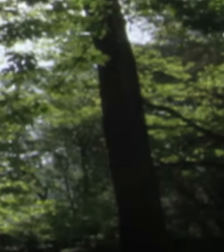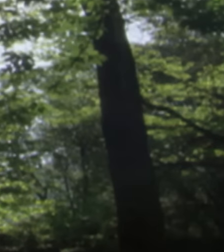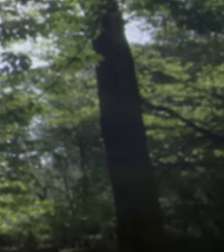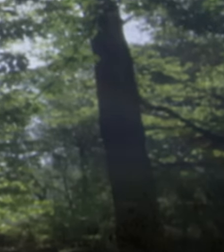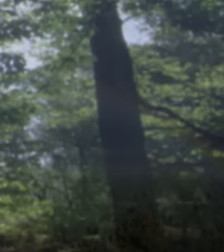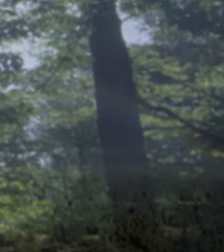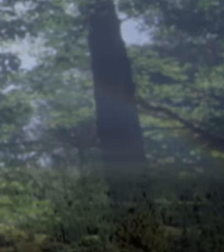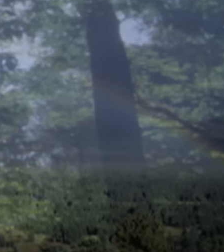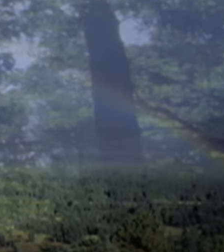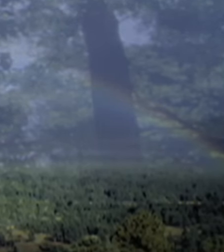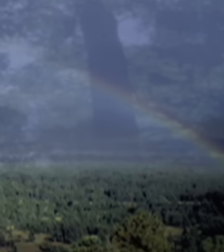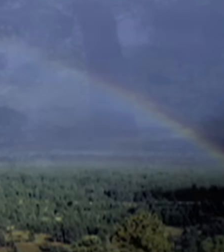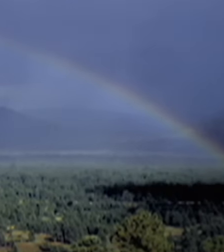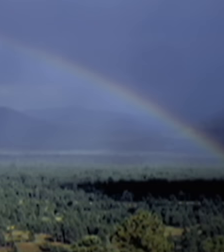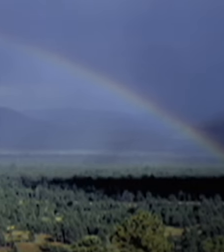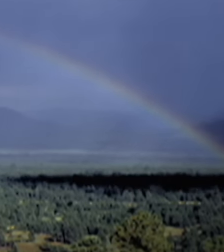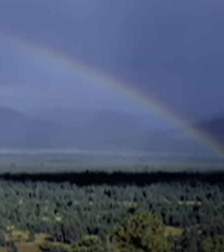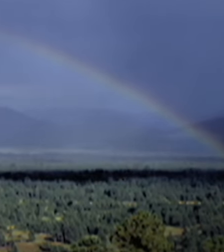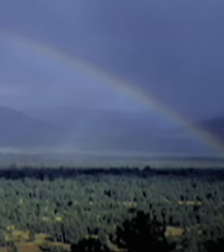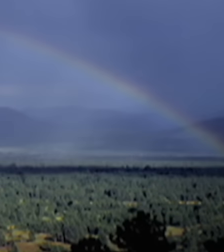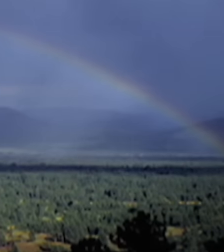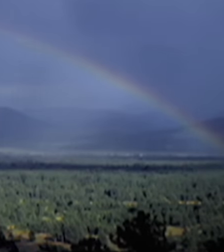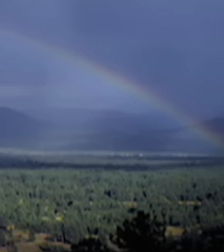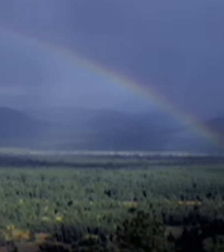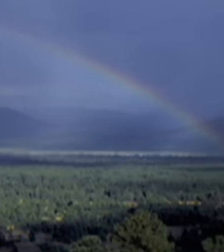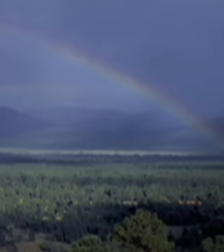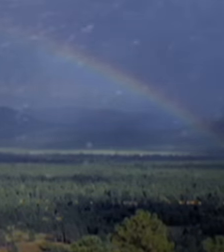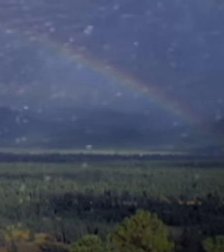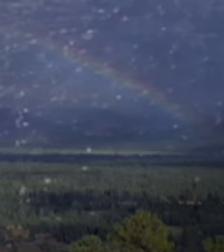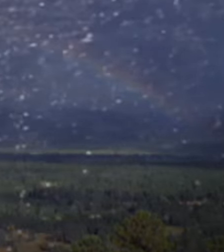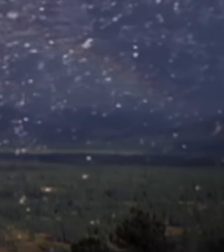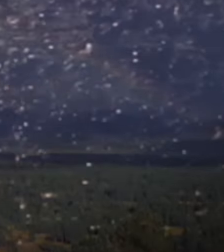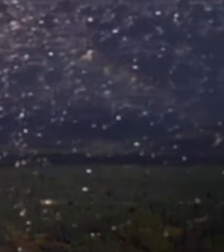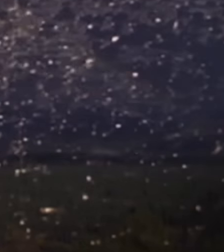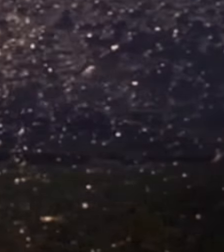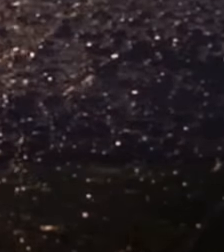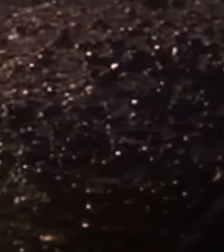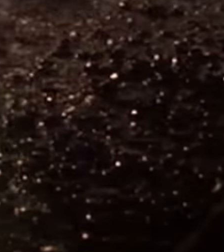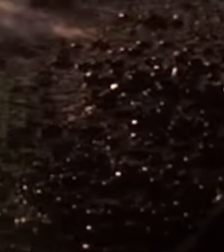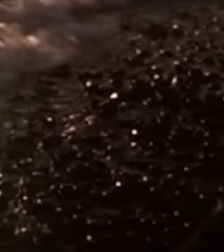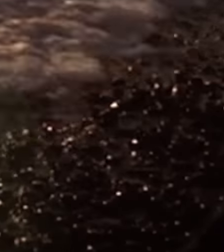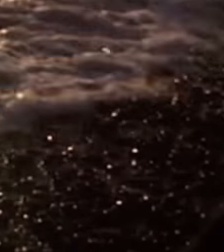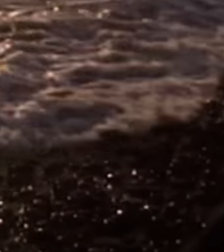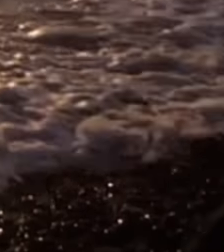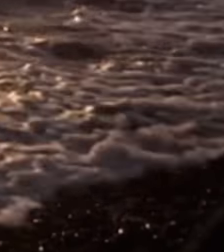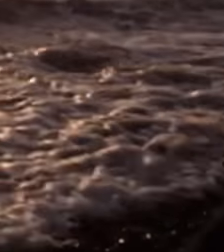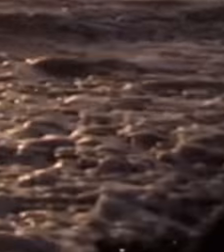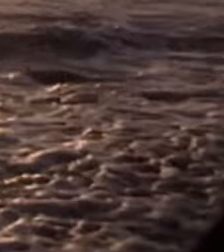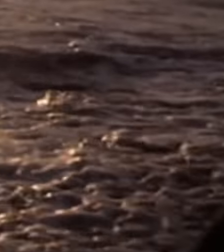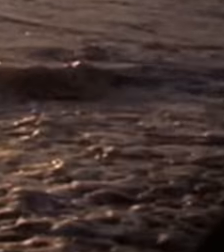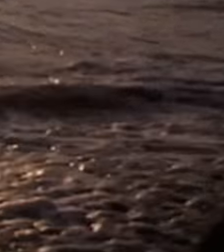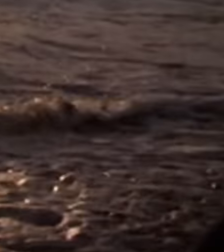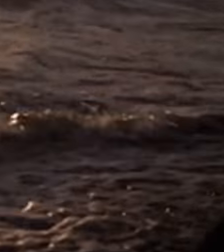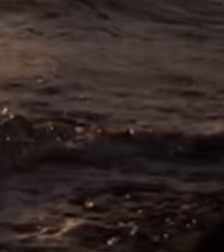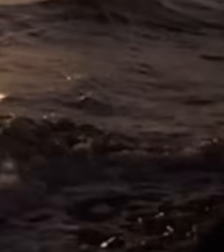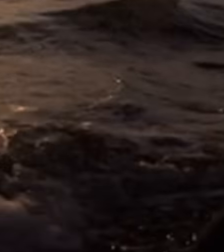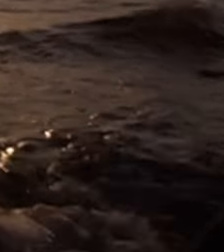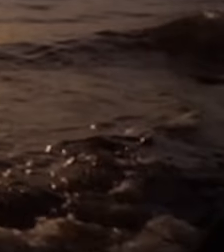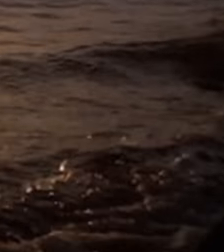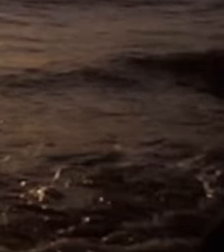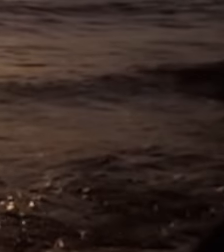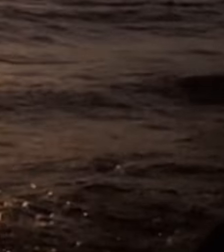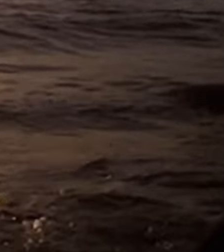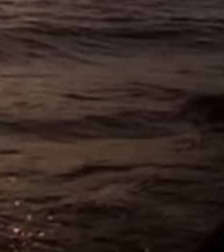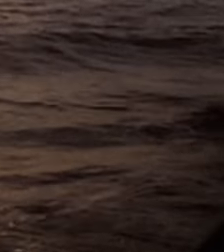Caio a chuva sobre o mal e o bom nasce o sol